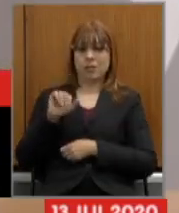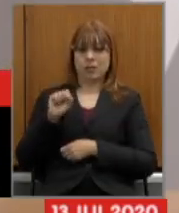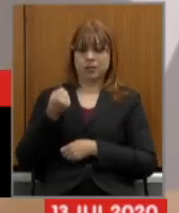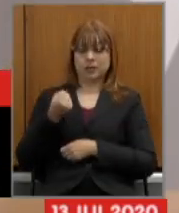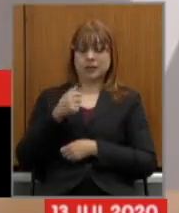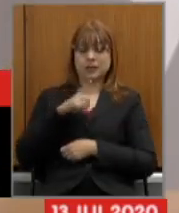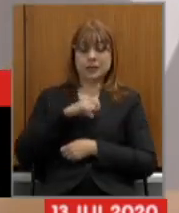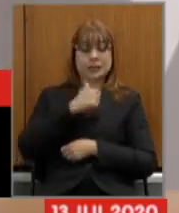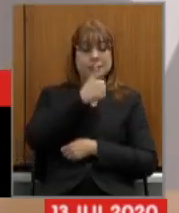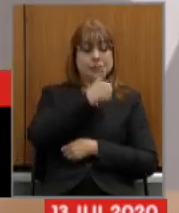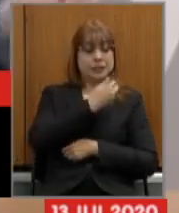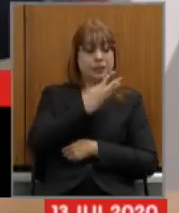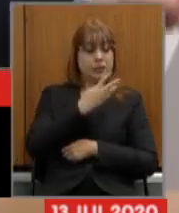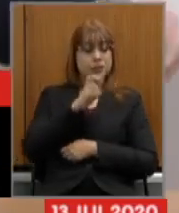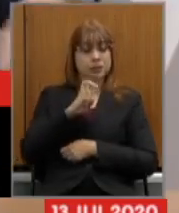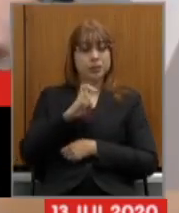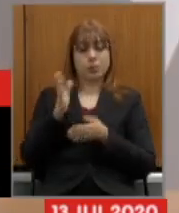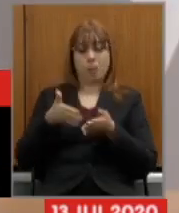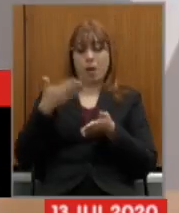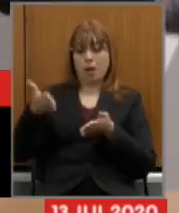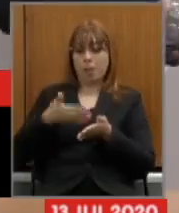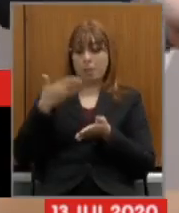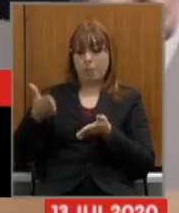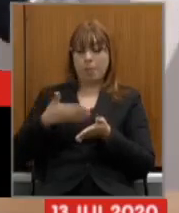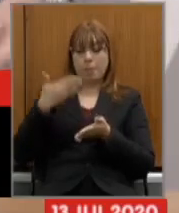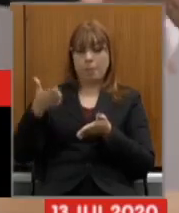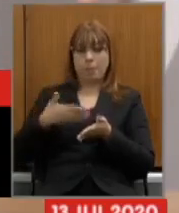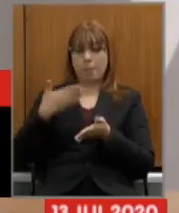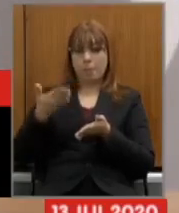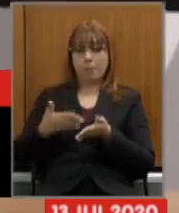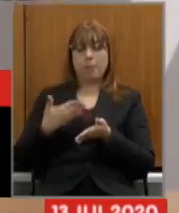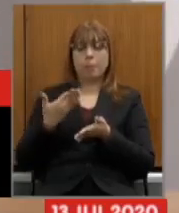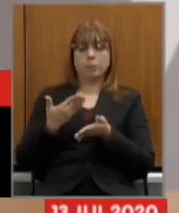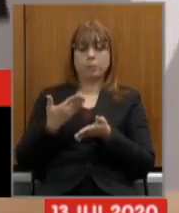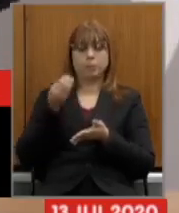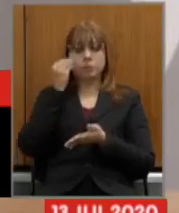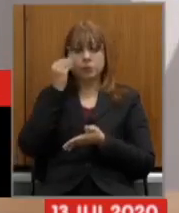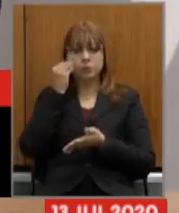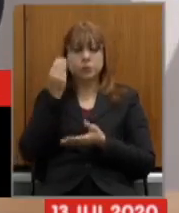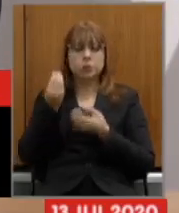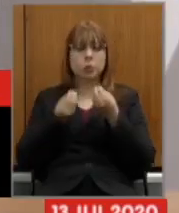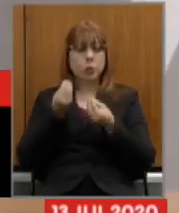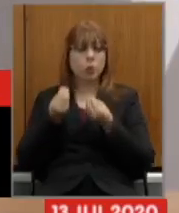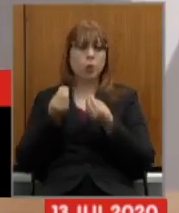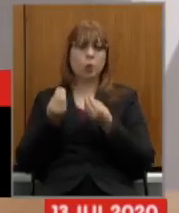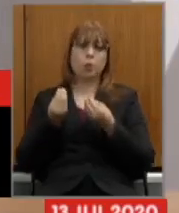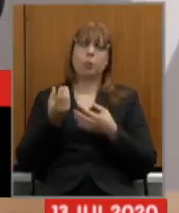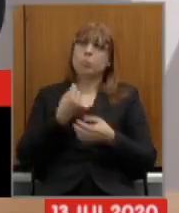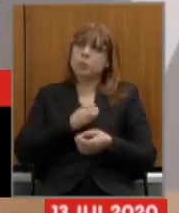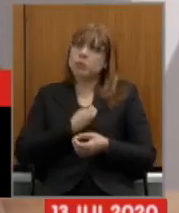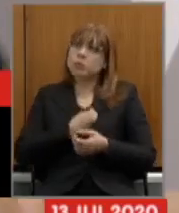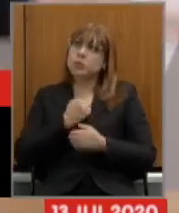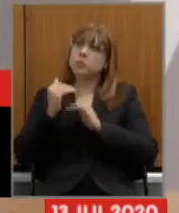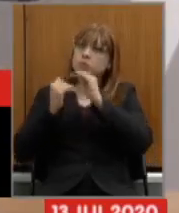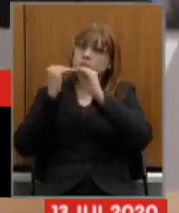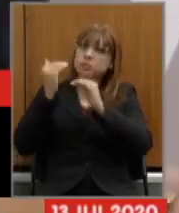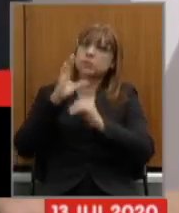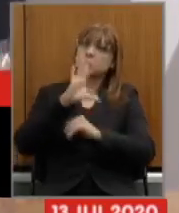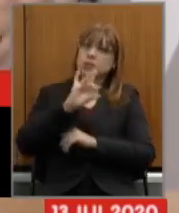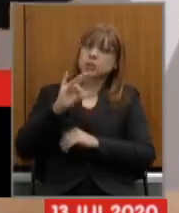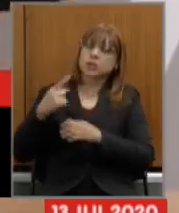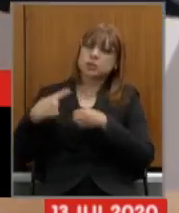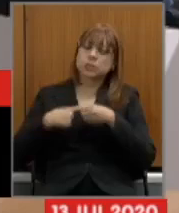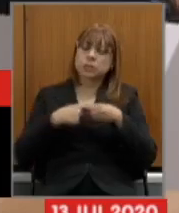páginas com análise do crescimento da expectativa de vida da cidade de Lavras com alguns